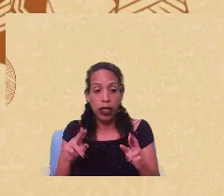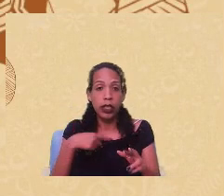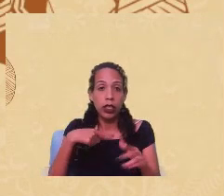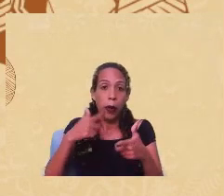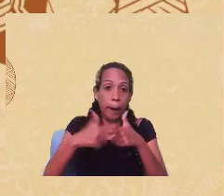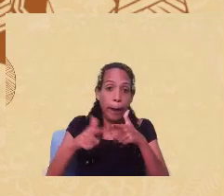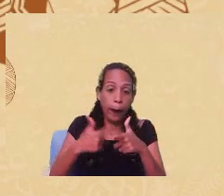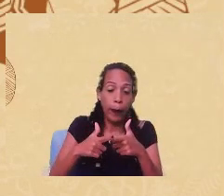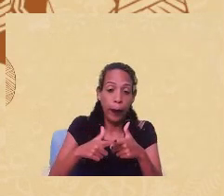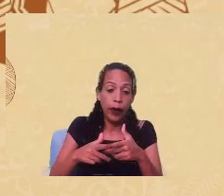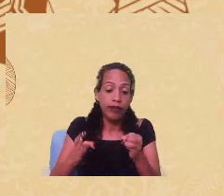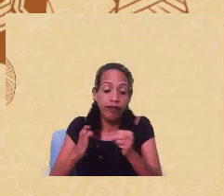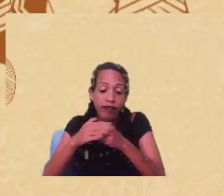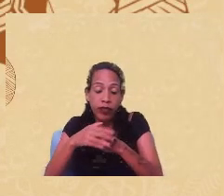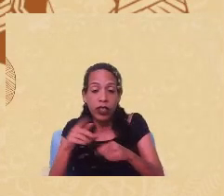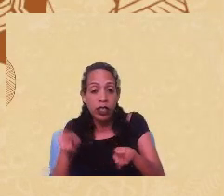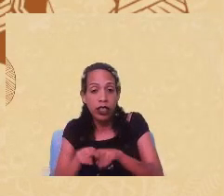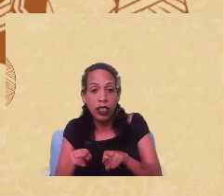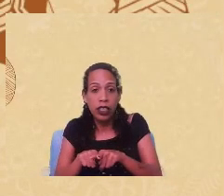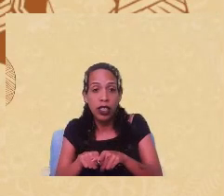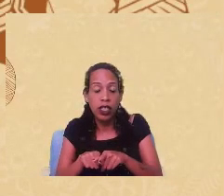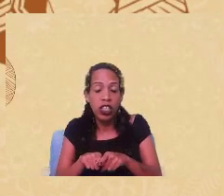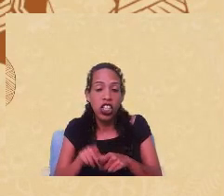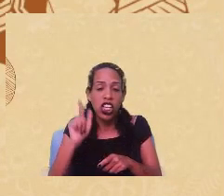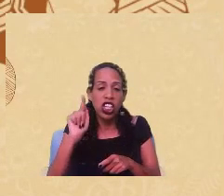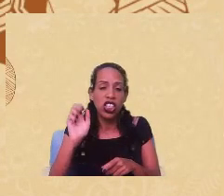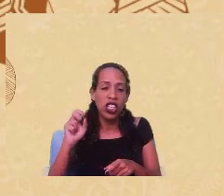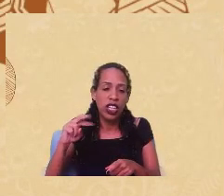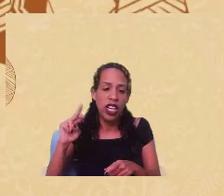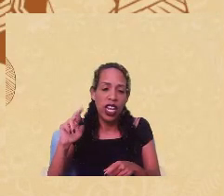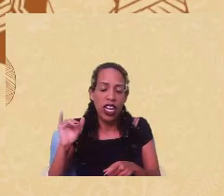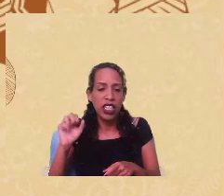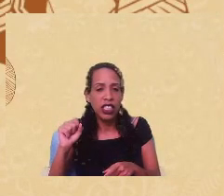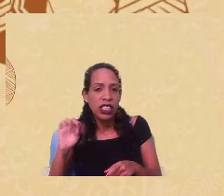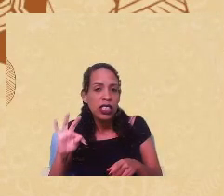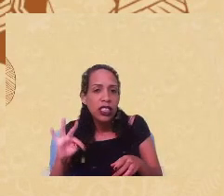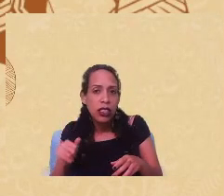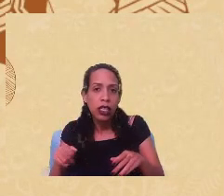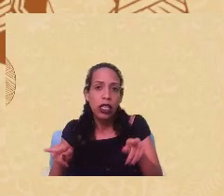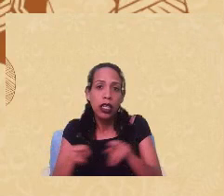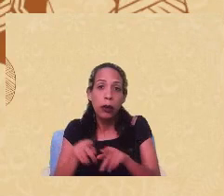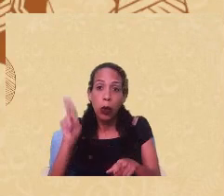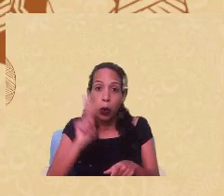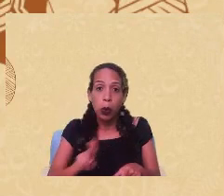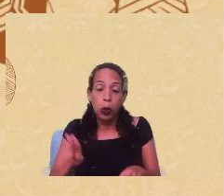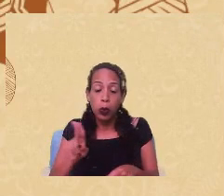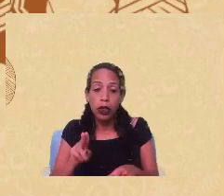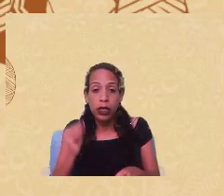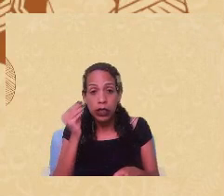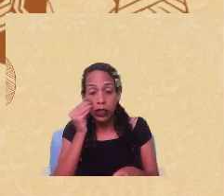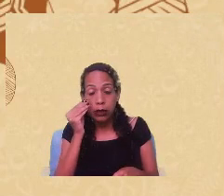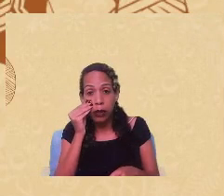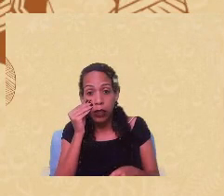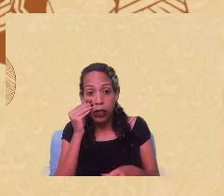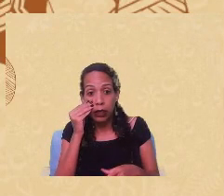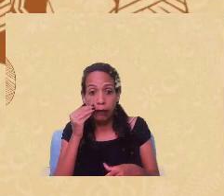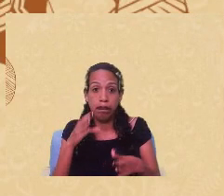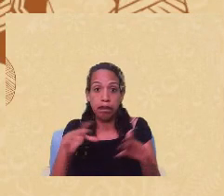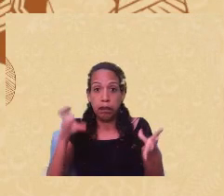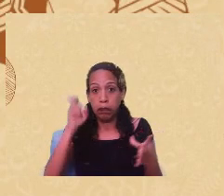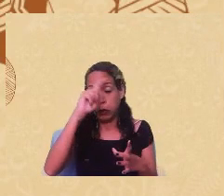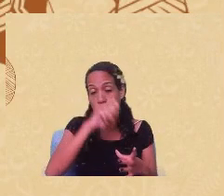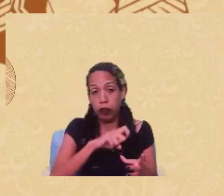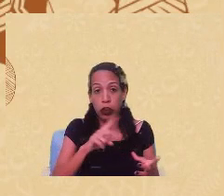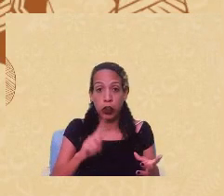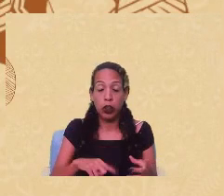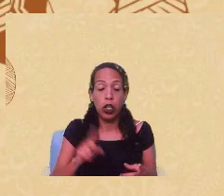que abordamos e das concepções generalistas e tipotônicas que utilizamos para compreender experiências complexas. E aí, não